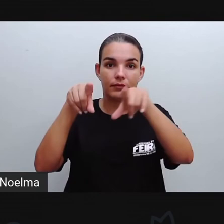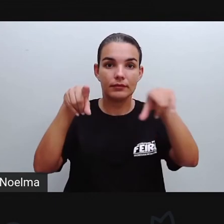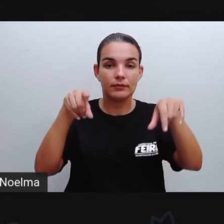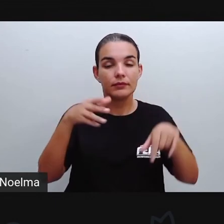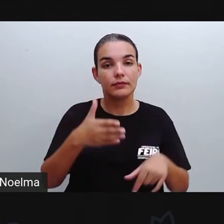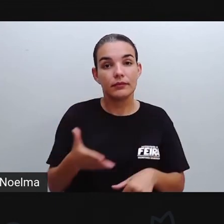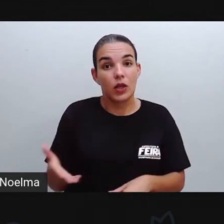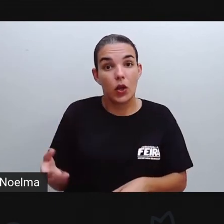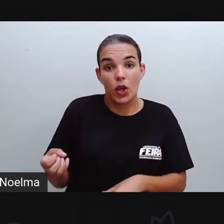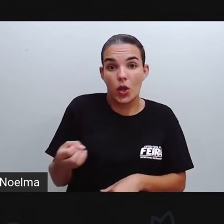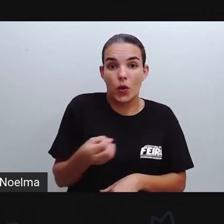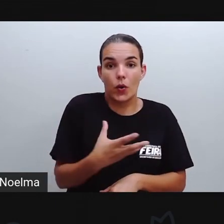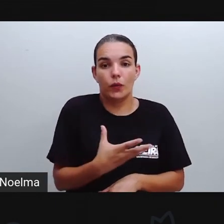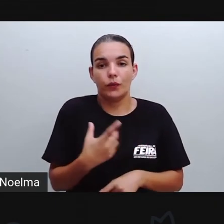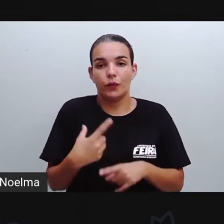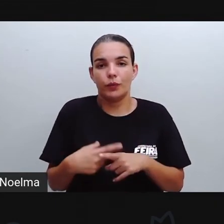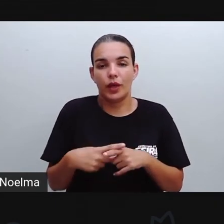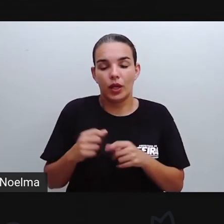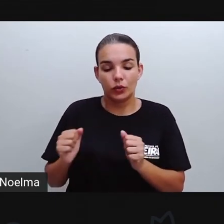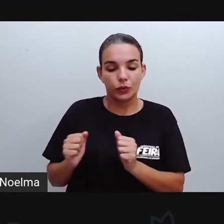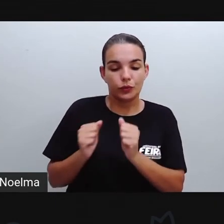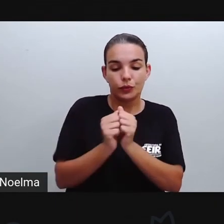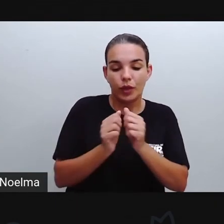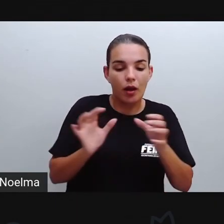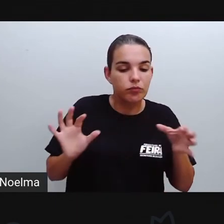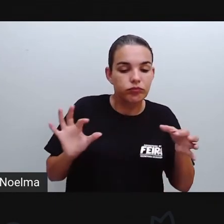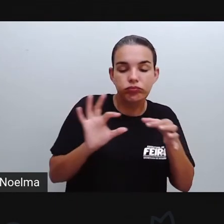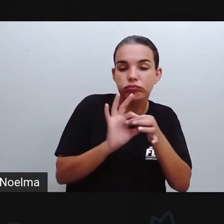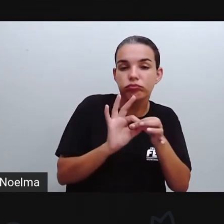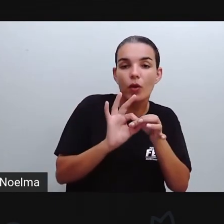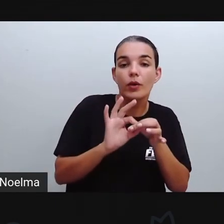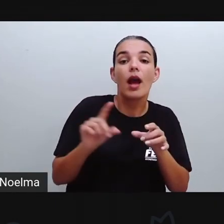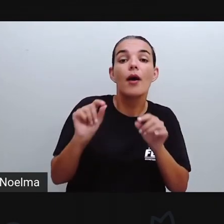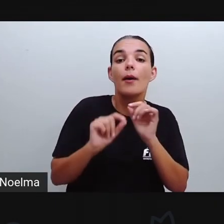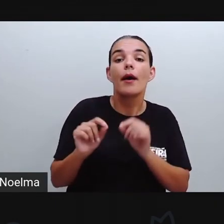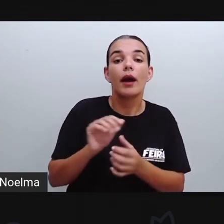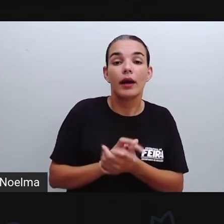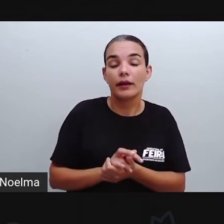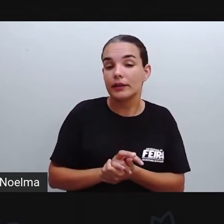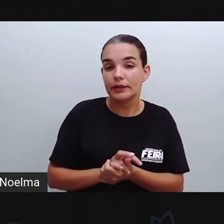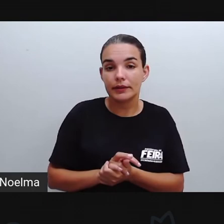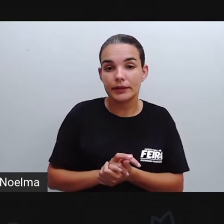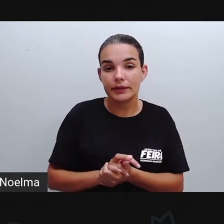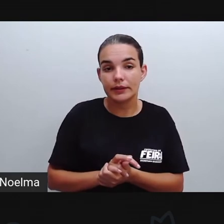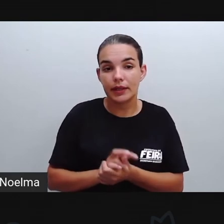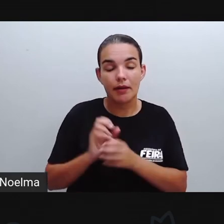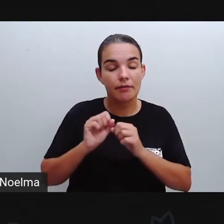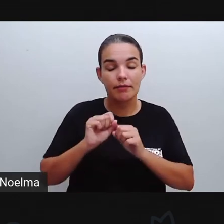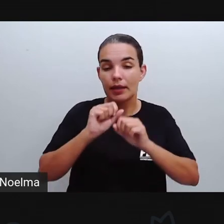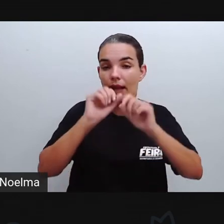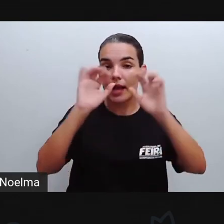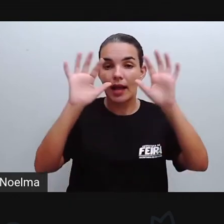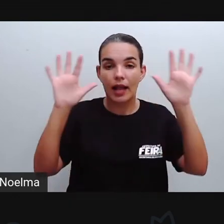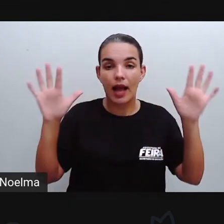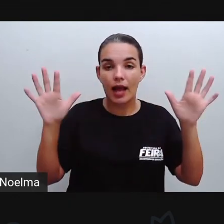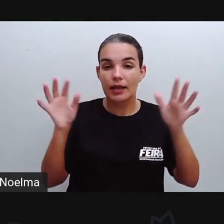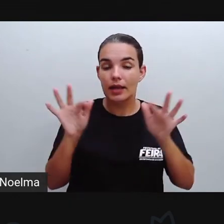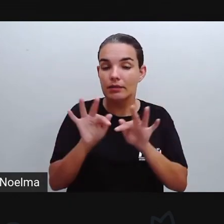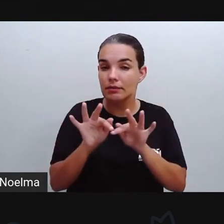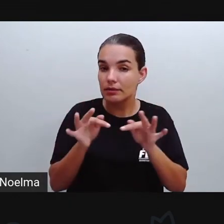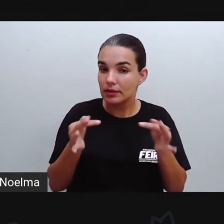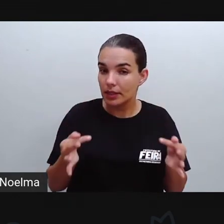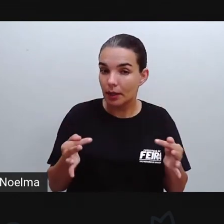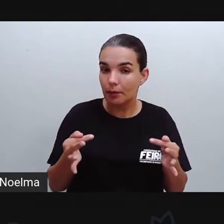onde a gente vai unir aí de forma que fique mais simples